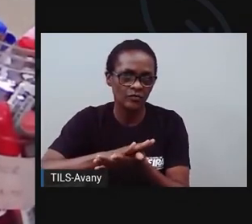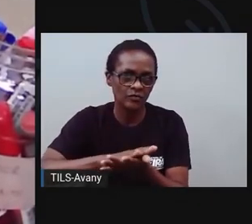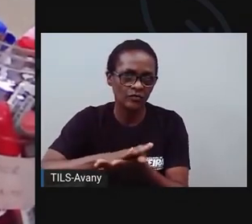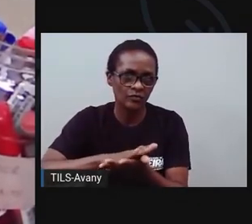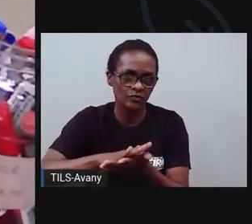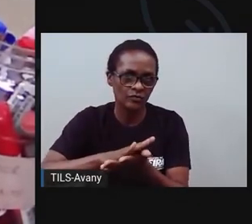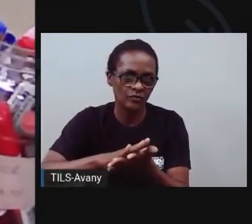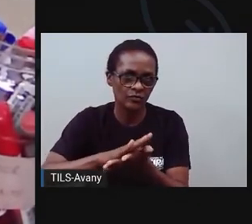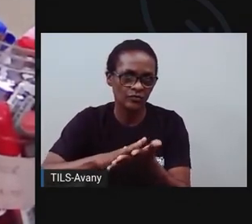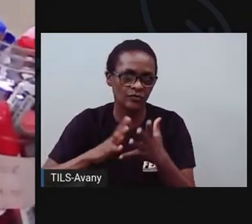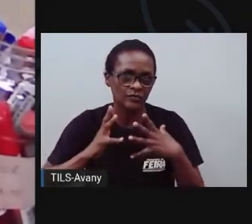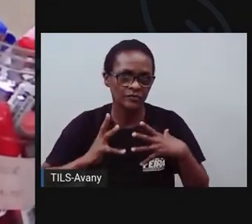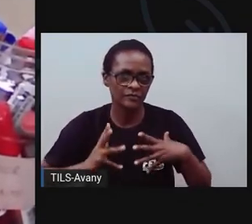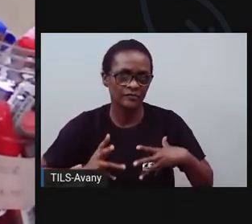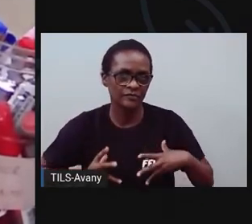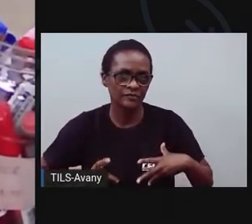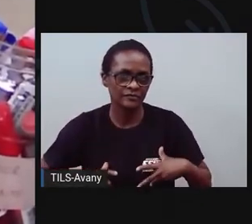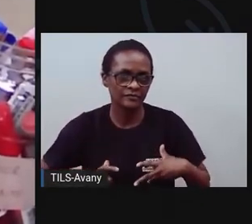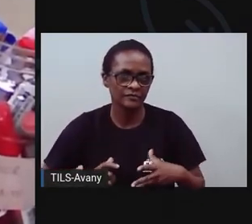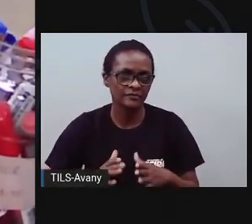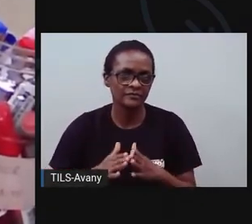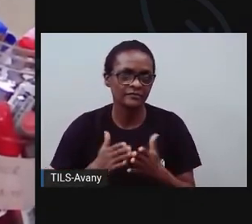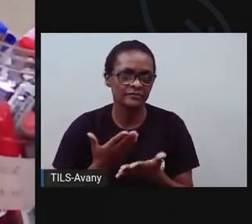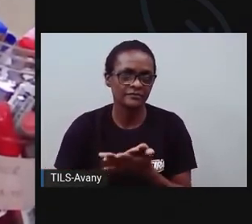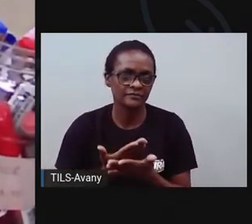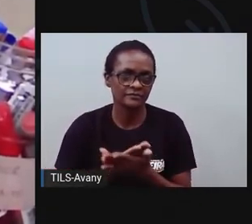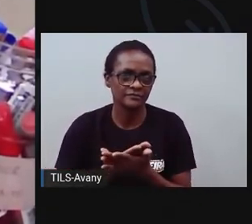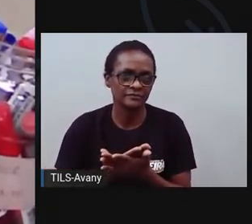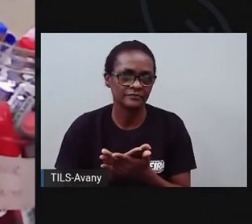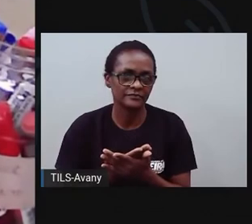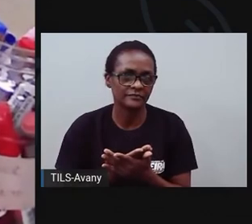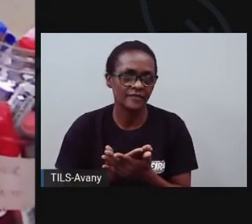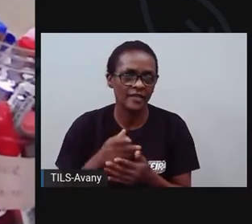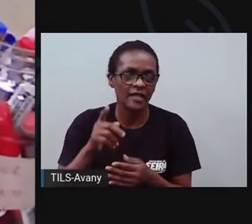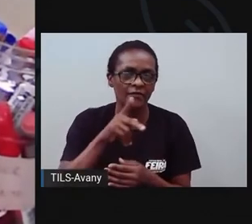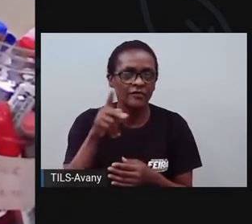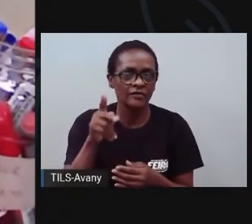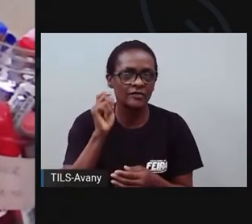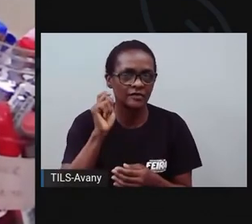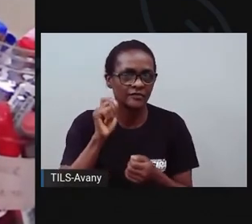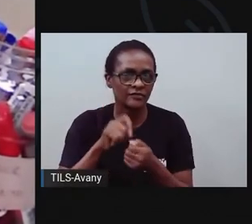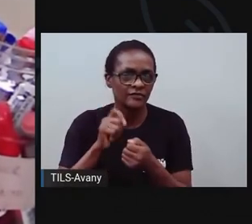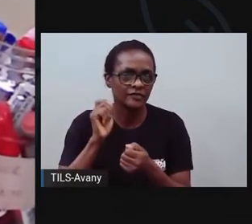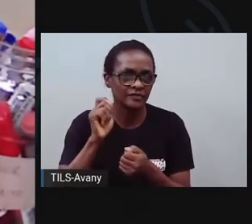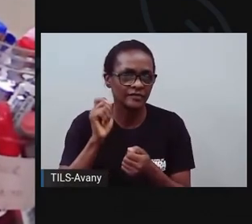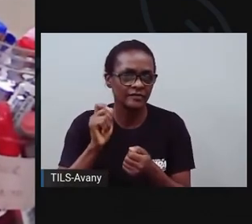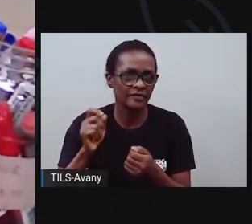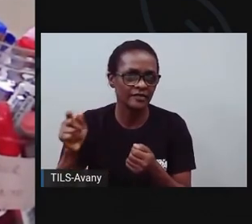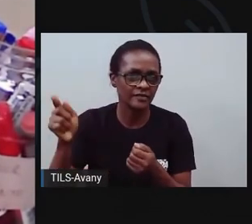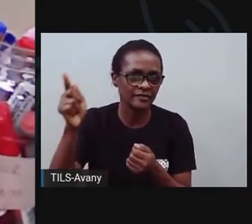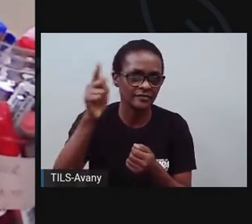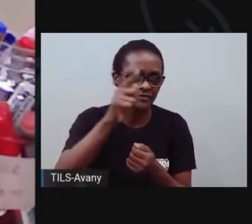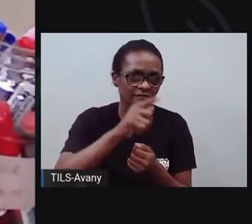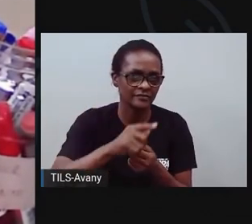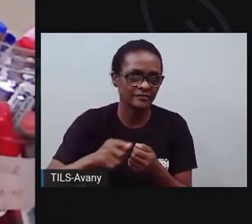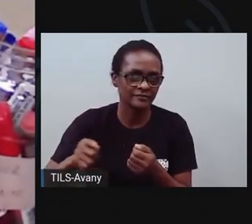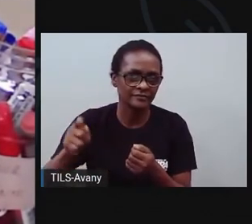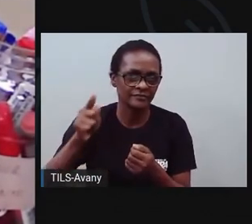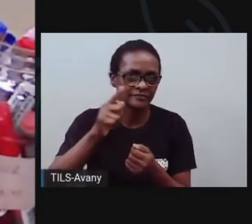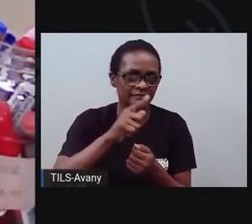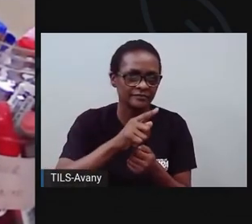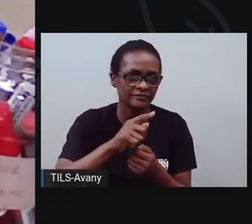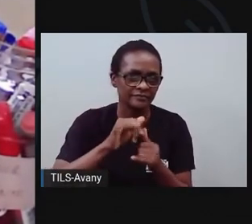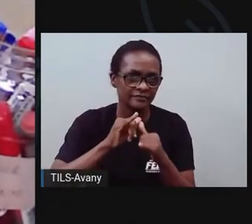quando a Pró tava folheando o jornal, a primeira coisa que ela fez foi reparar que nessa notícia, então isso aqui é o quê? Olha,